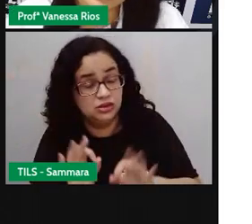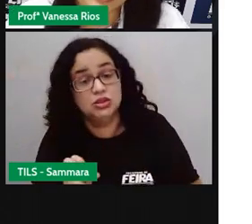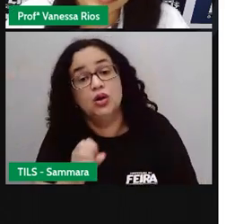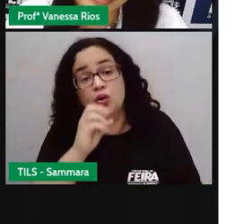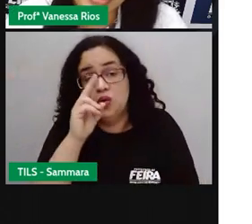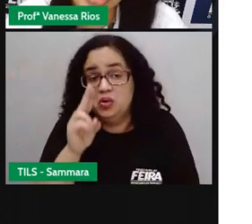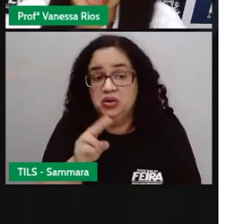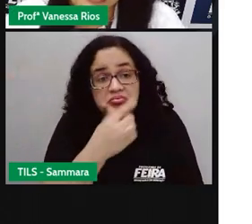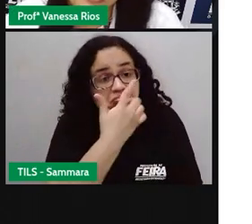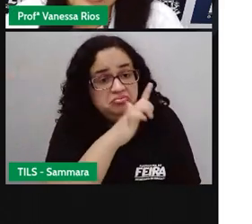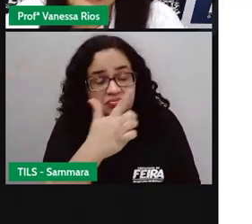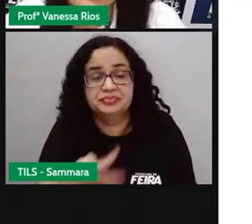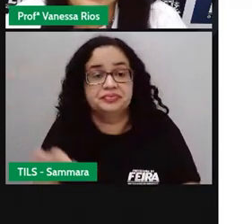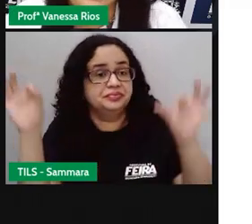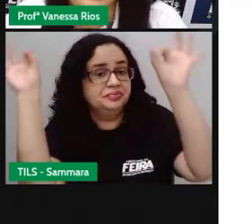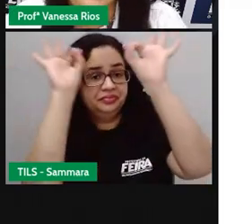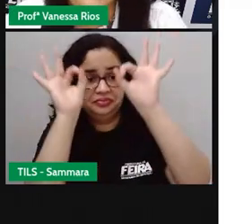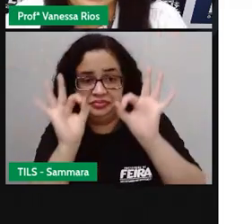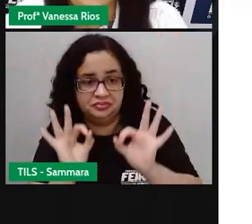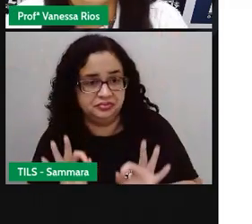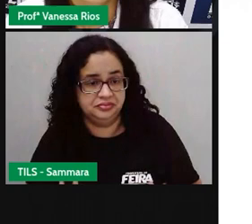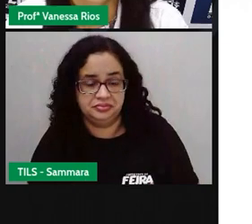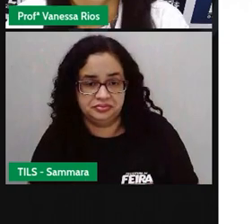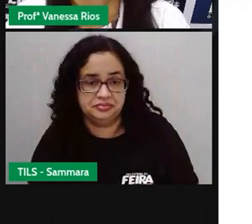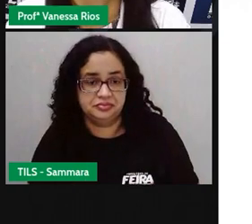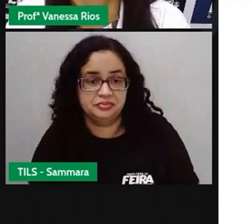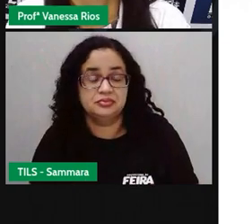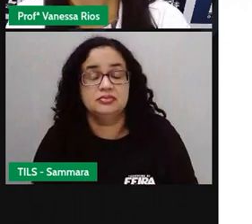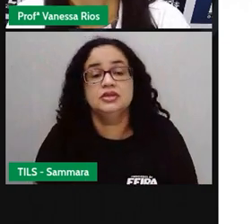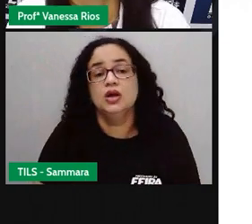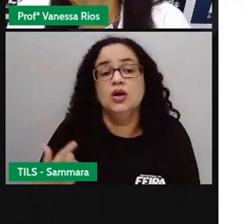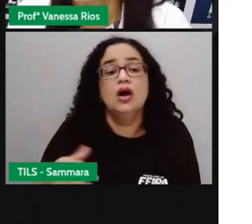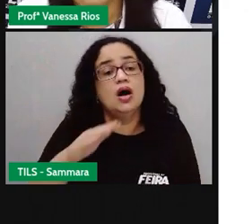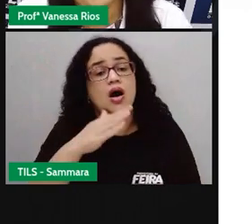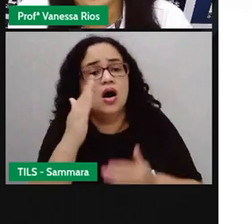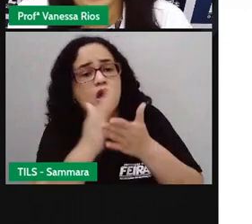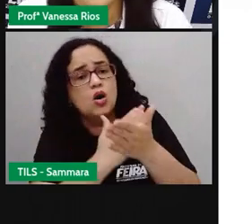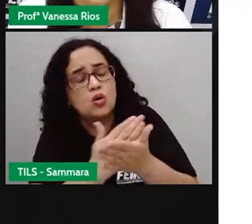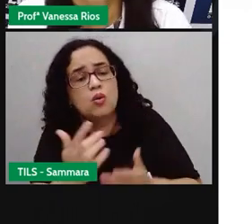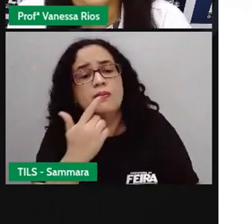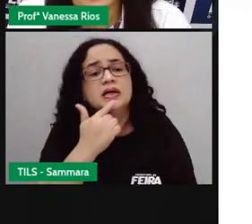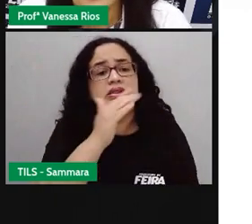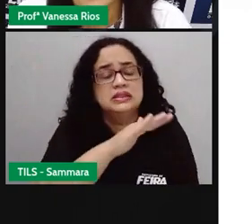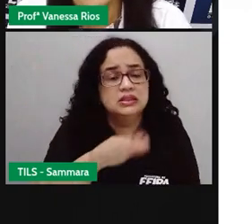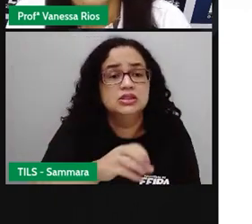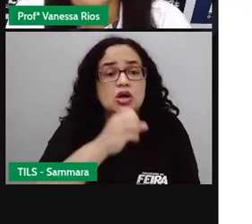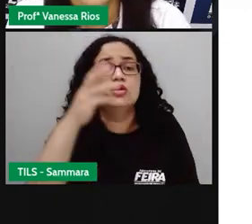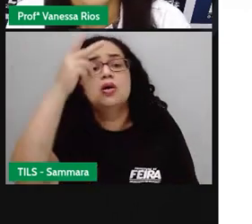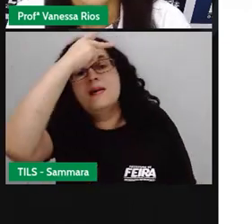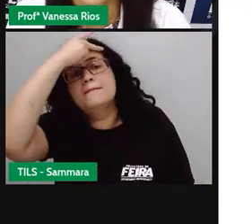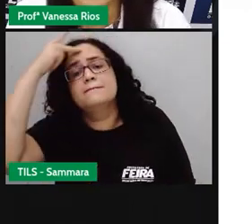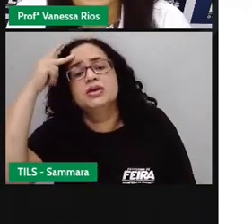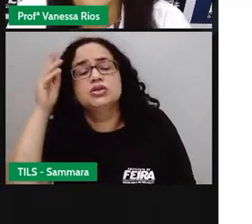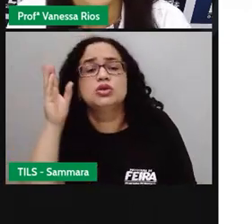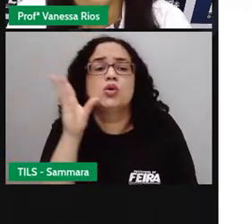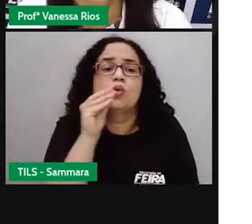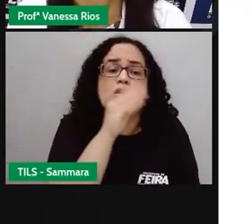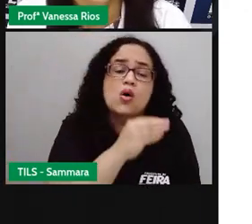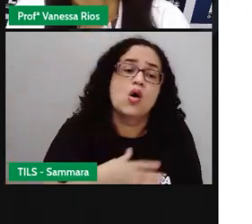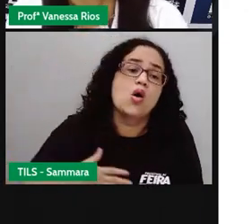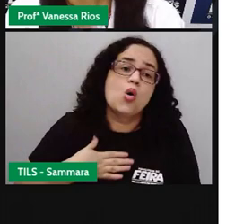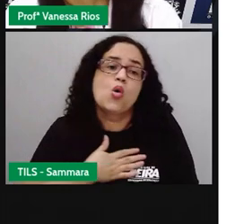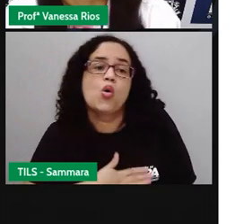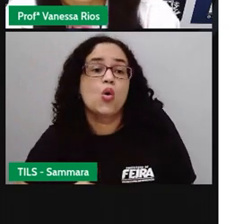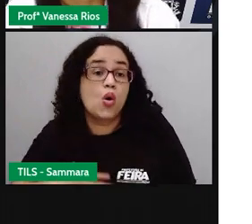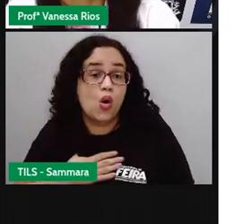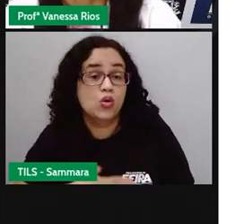não planejadas. Algumas crianças ou até pessoas adultas gostam às vezes